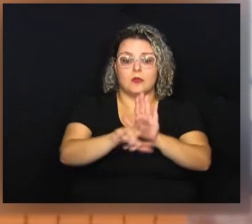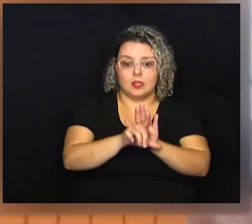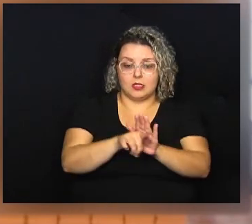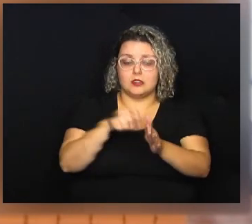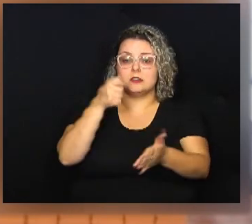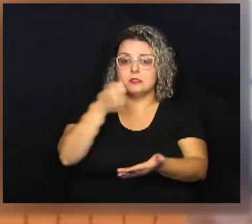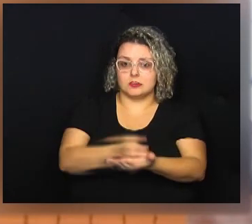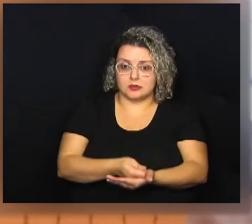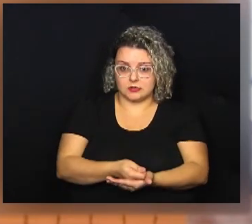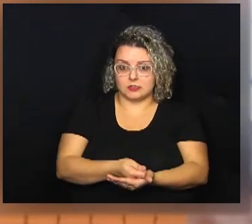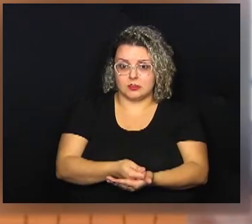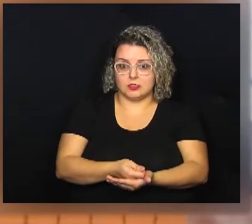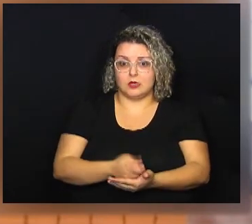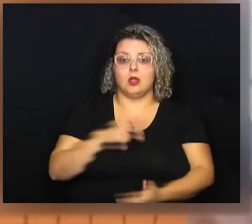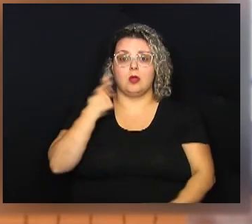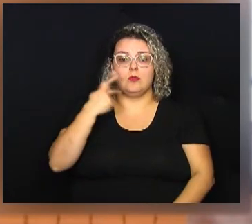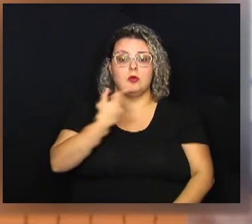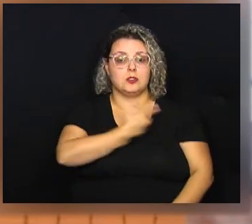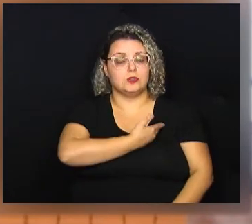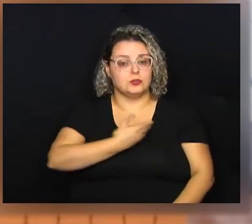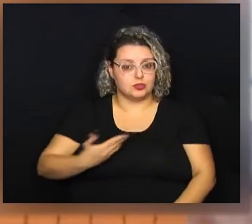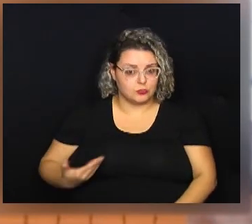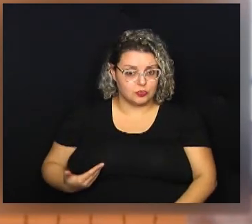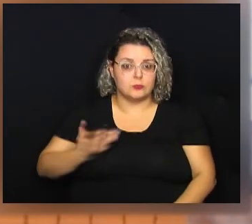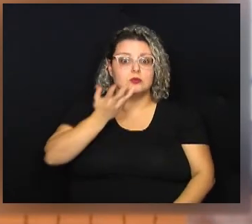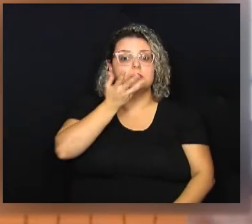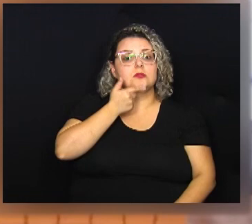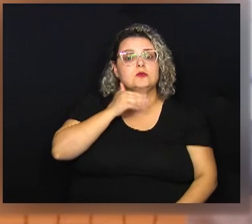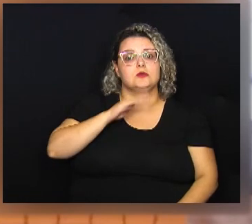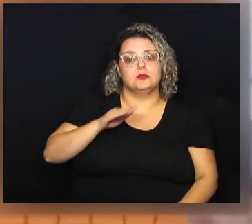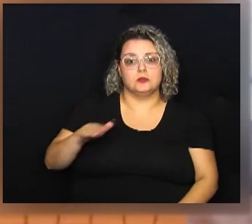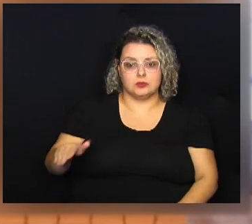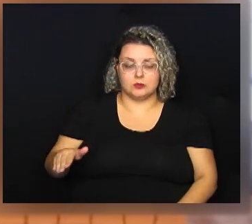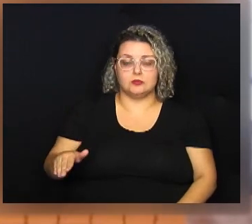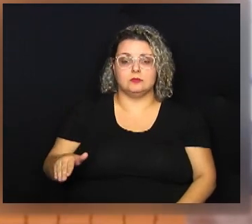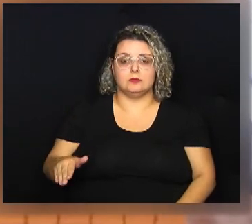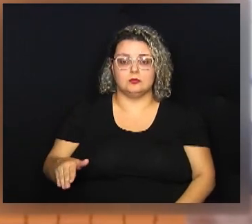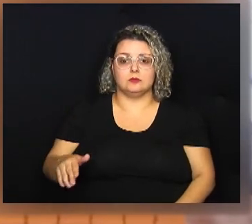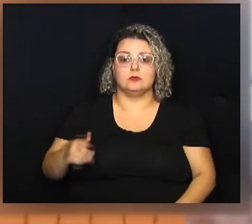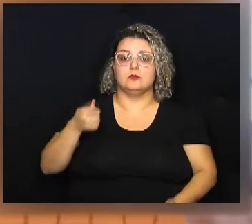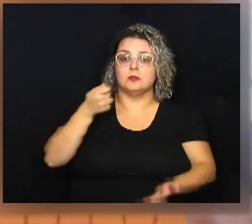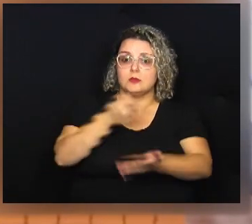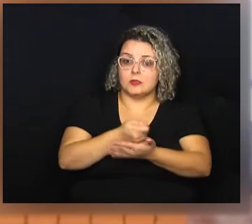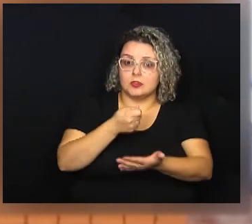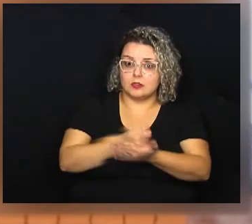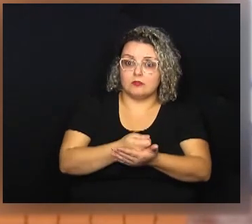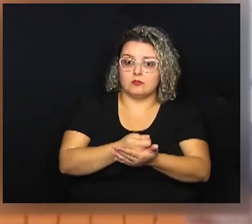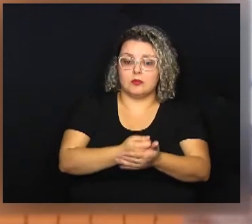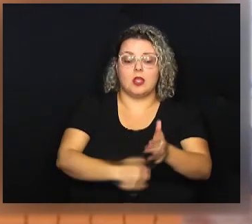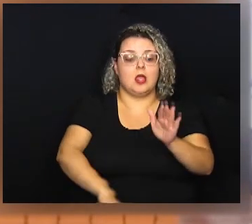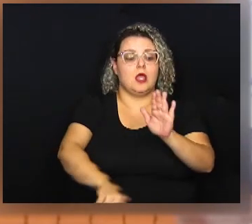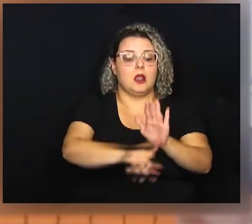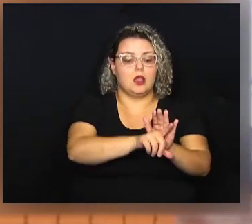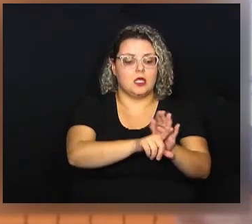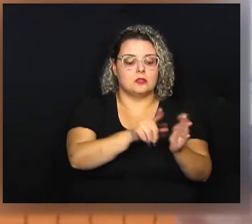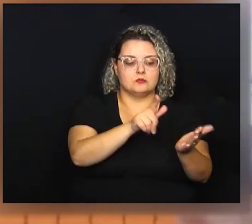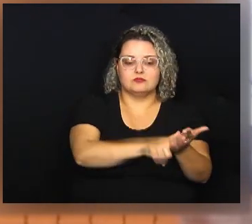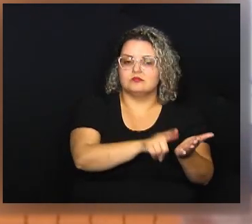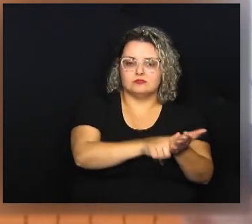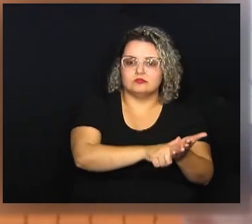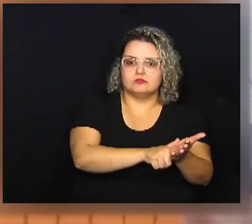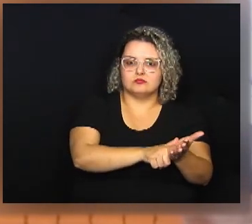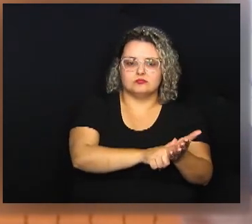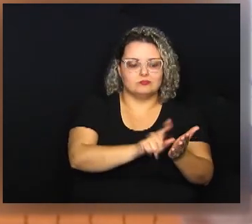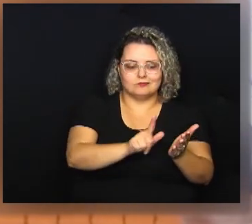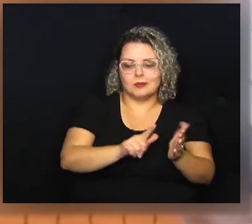Leis que garantem políticas públicas para as crianças, leis que façam sair do papel